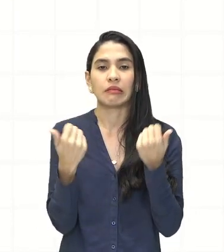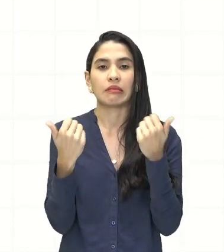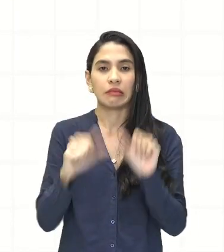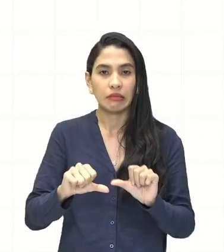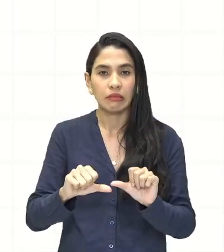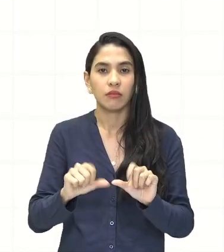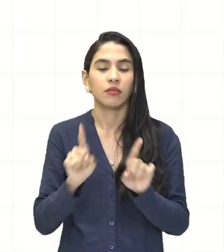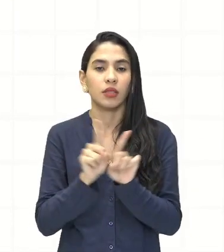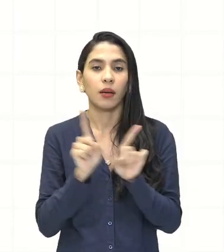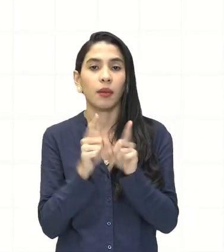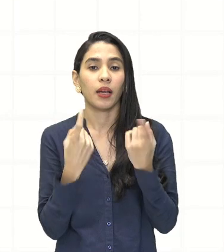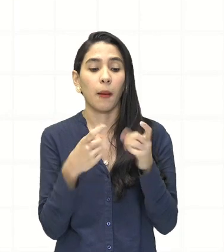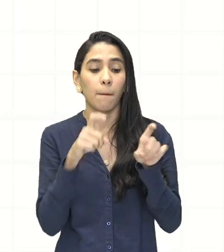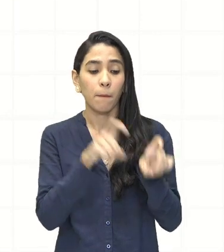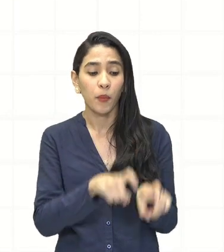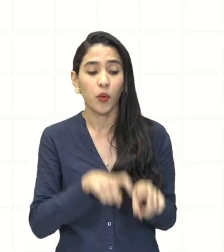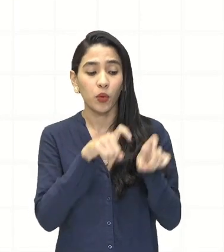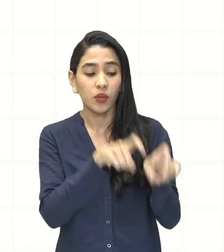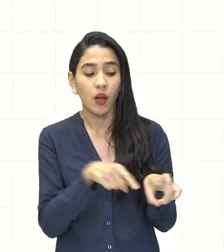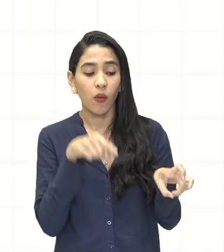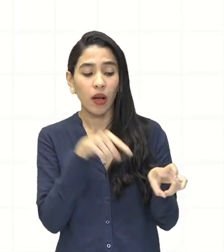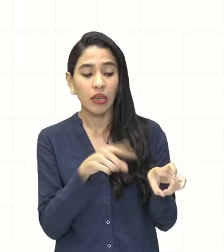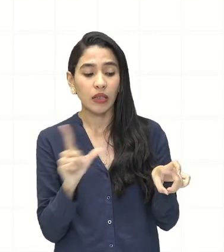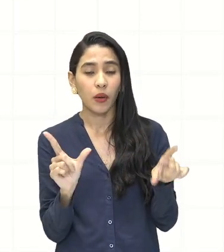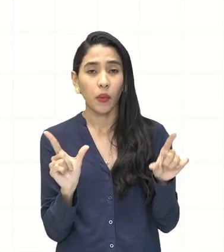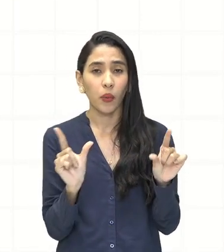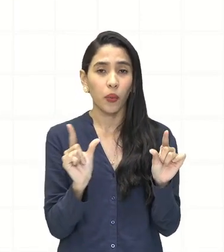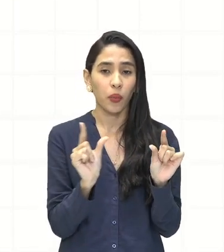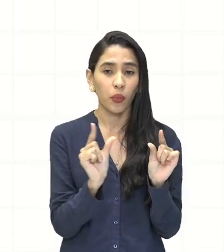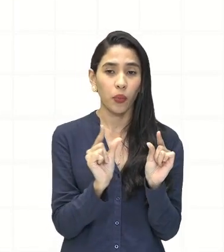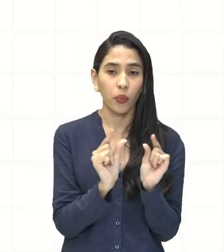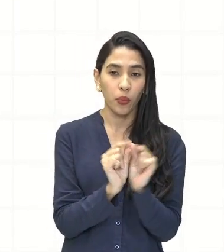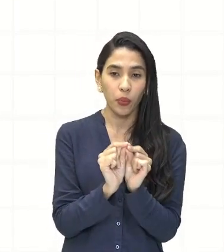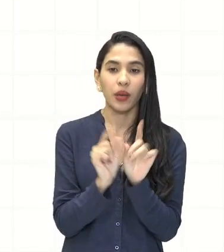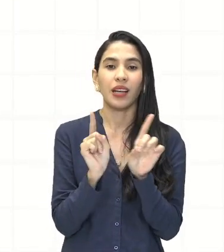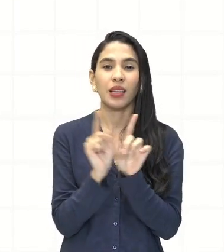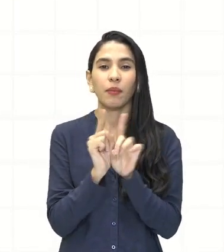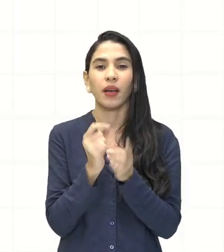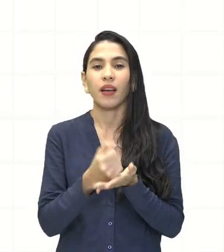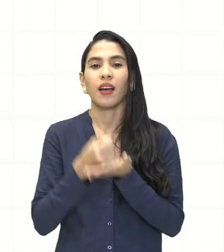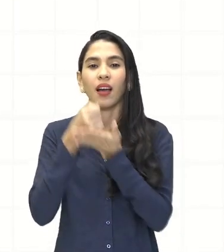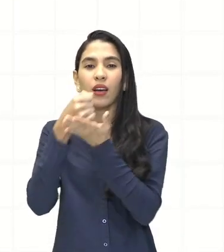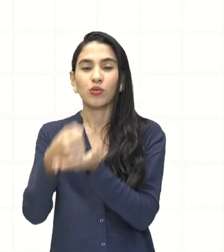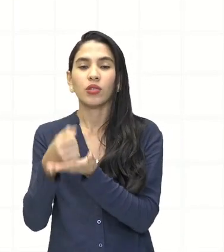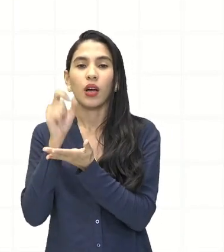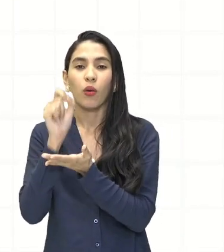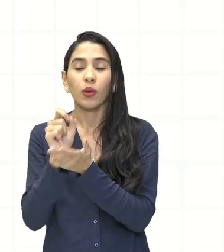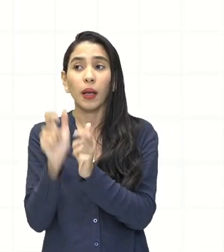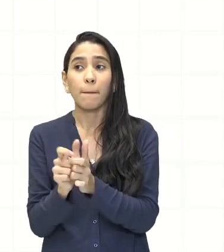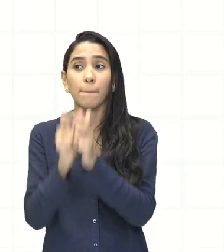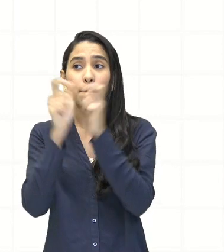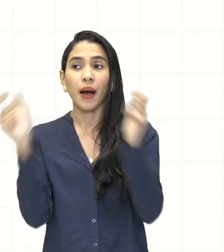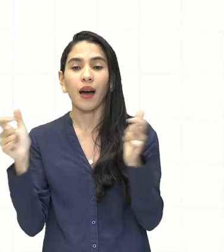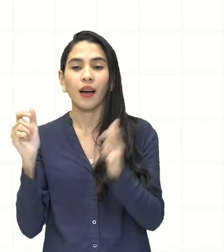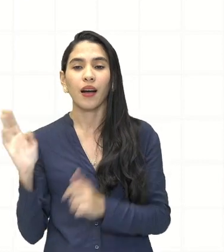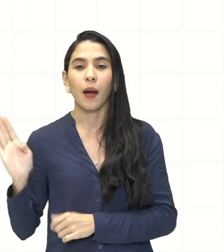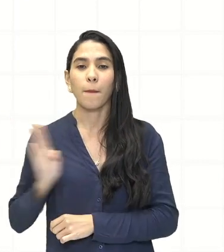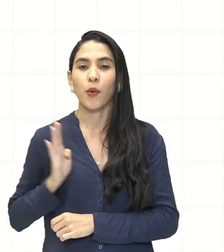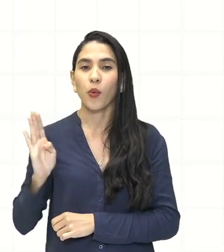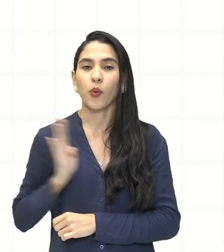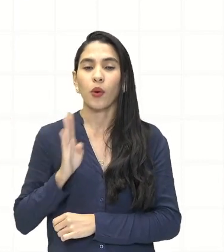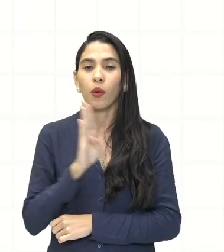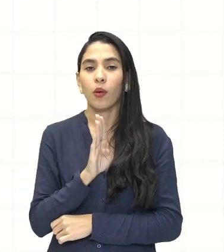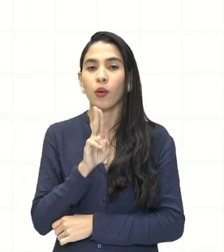produção agrícola vai dar ali uma diminuída. E vai favorecer a ascensão da burguesia. Que é justamente